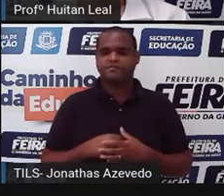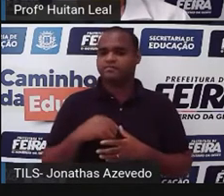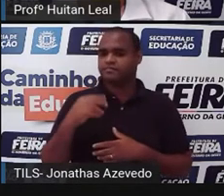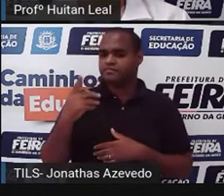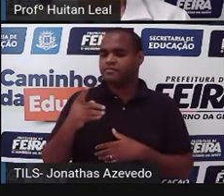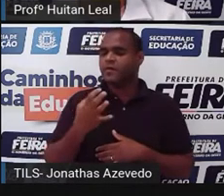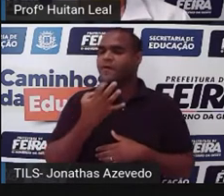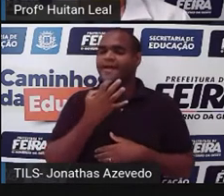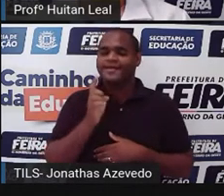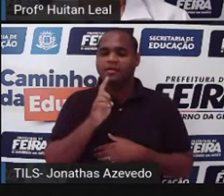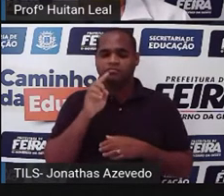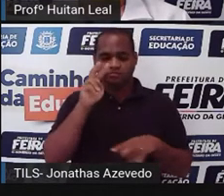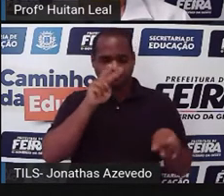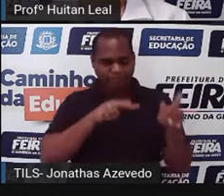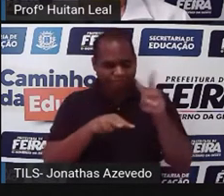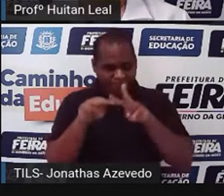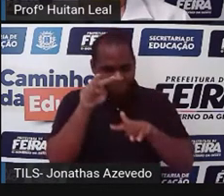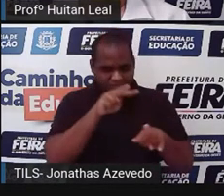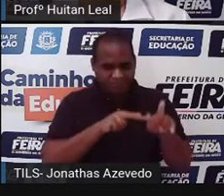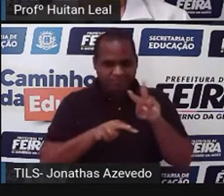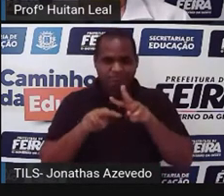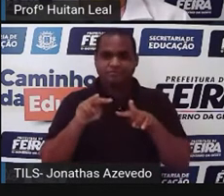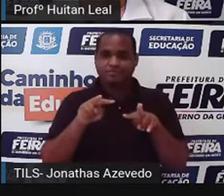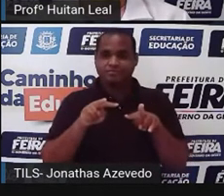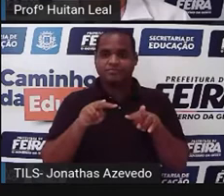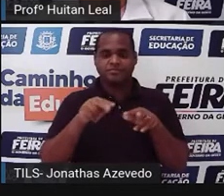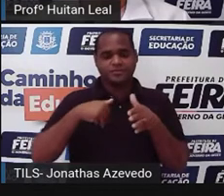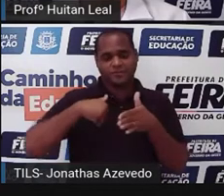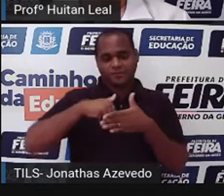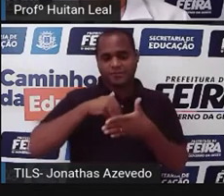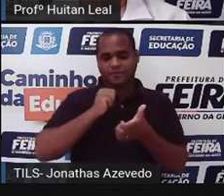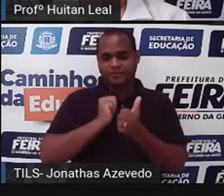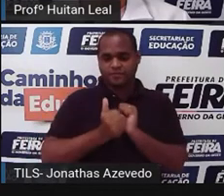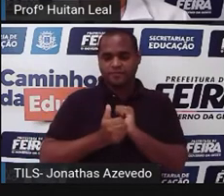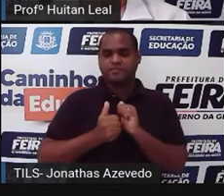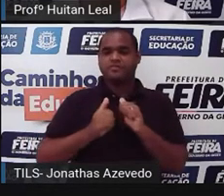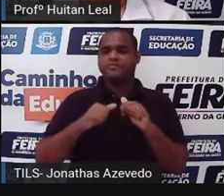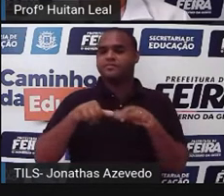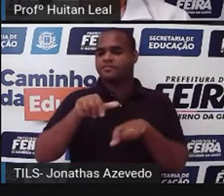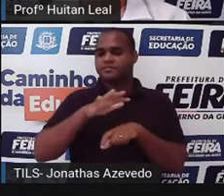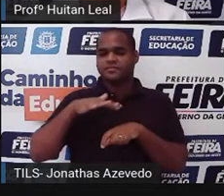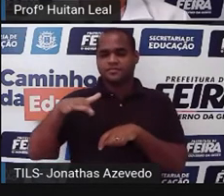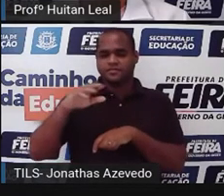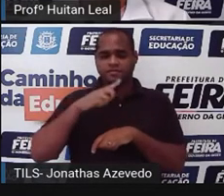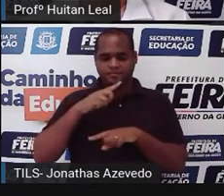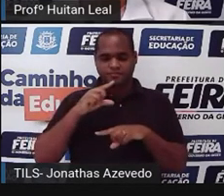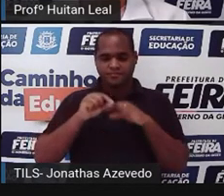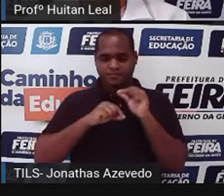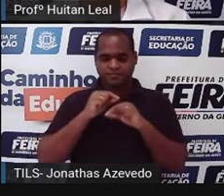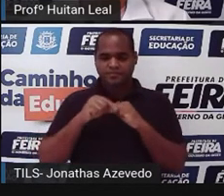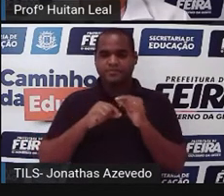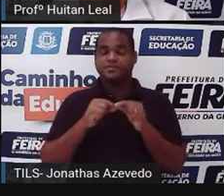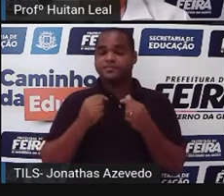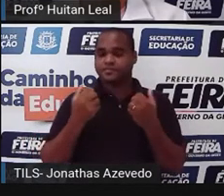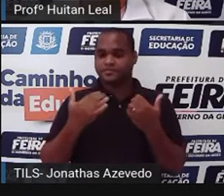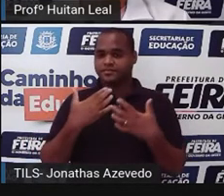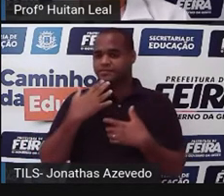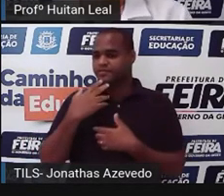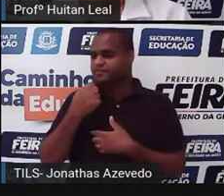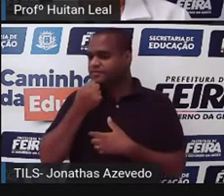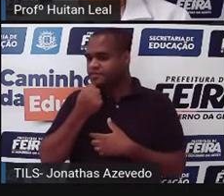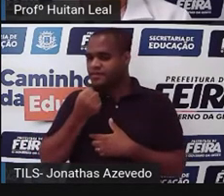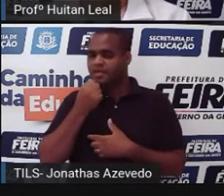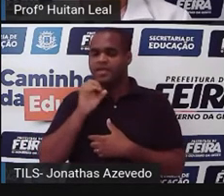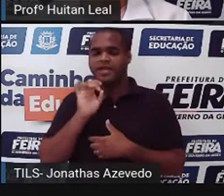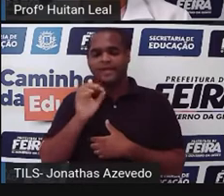toda a visão do jogo, do campo, como um narrador que está